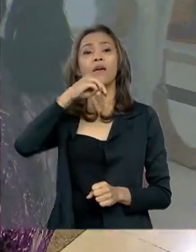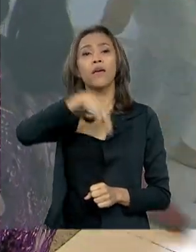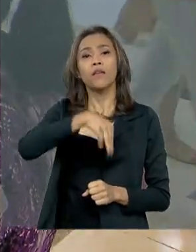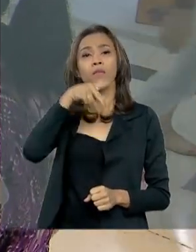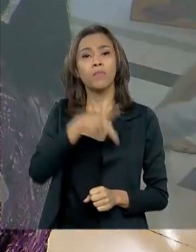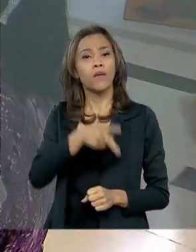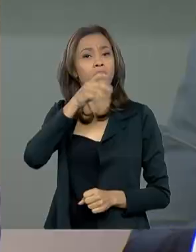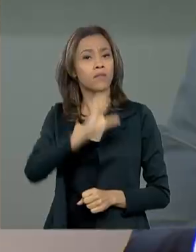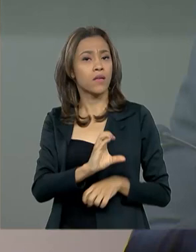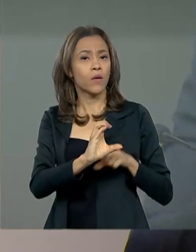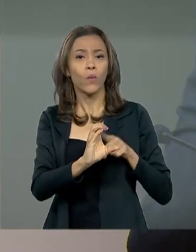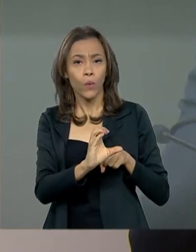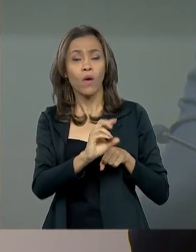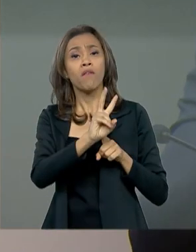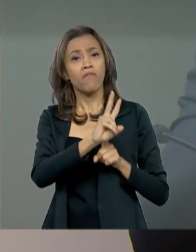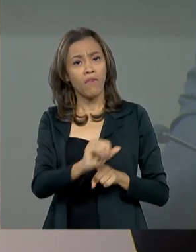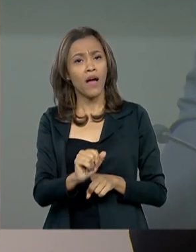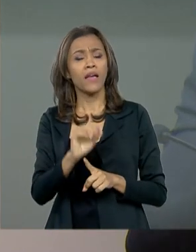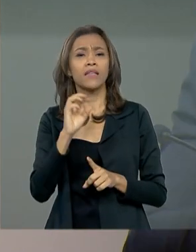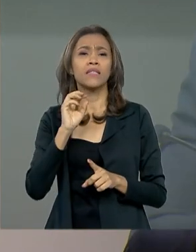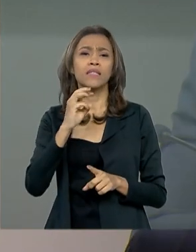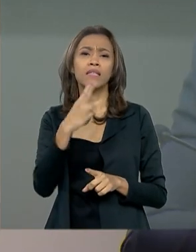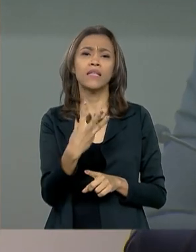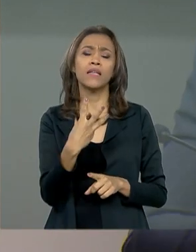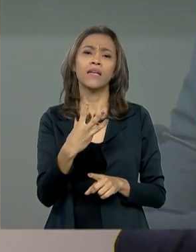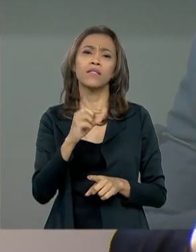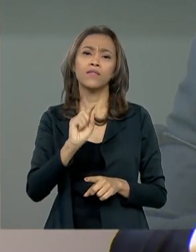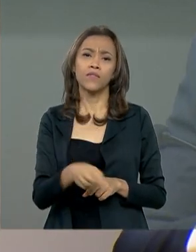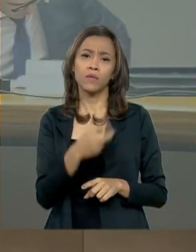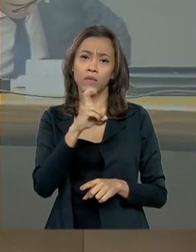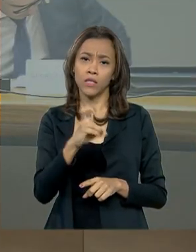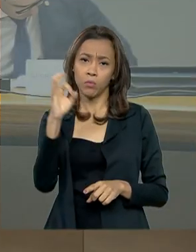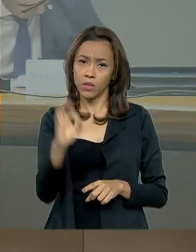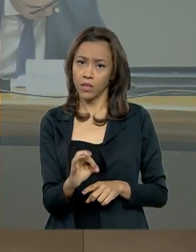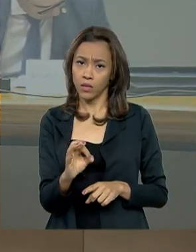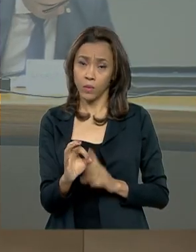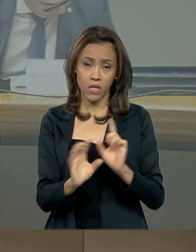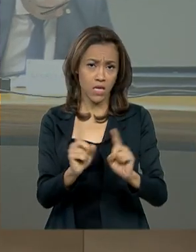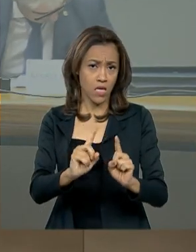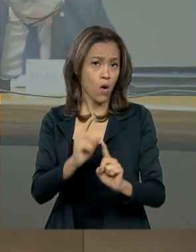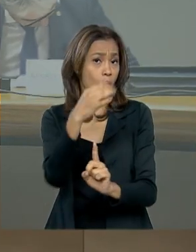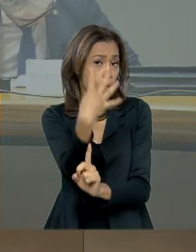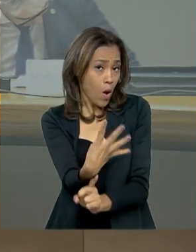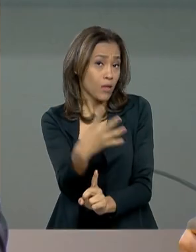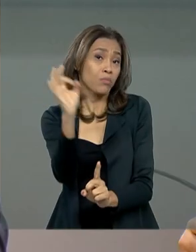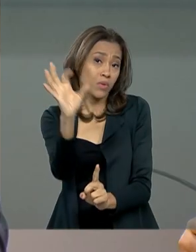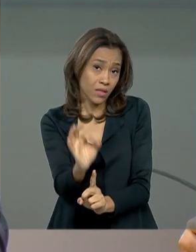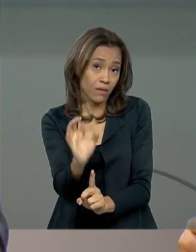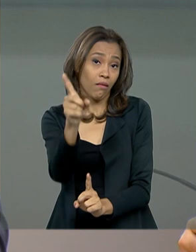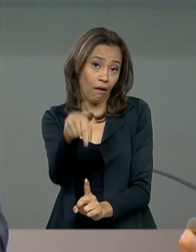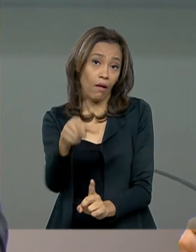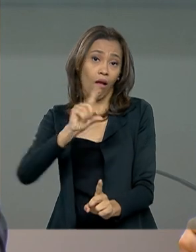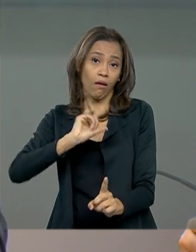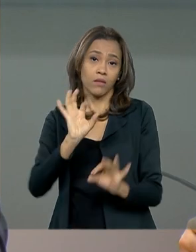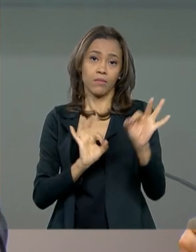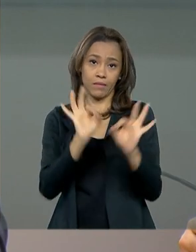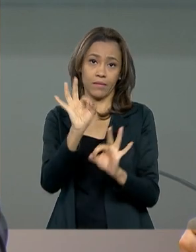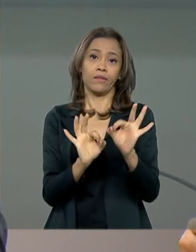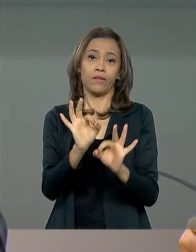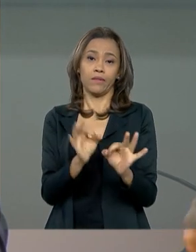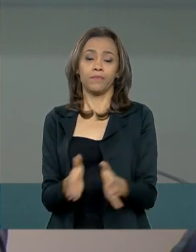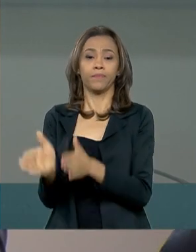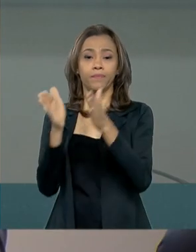Preços ao Consumidor, ficará em 3,5% e não nos 4% previstos. Esse é um indicador